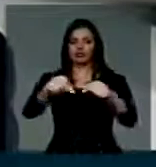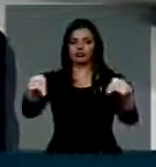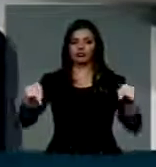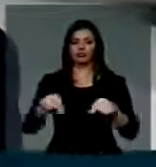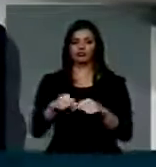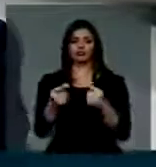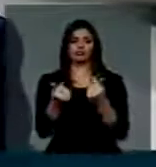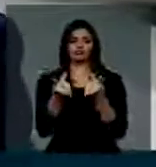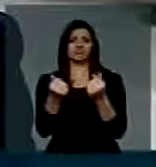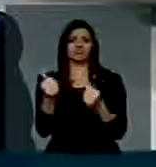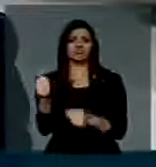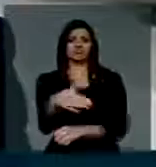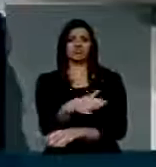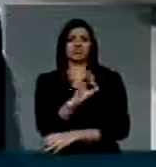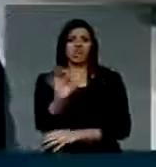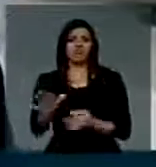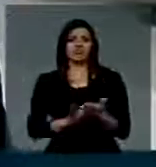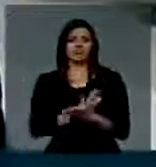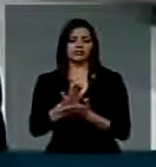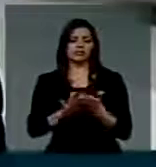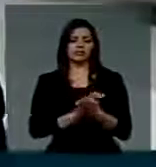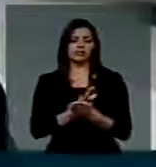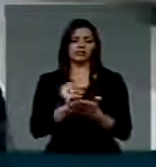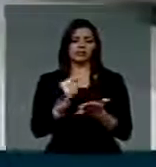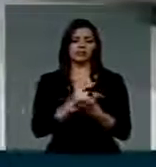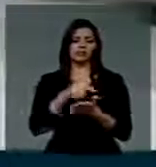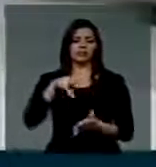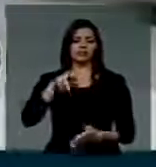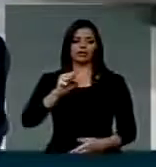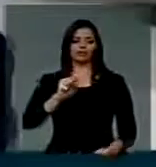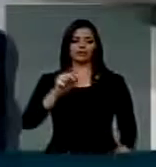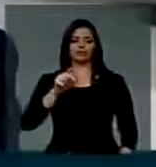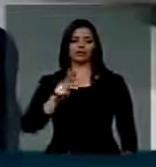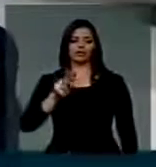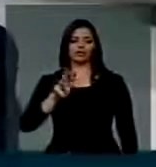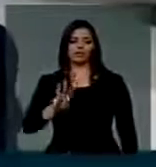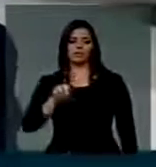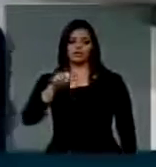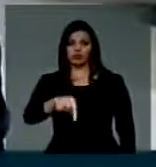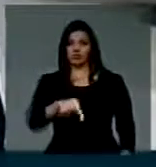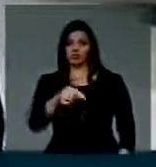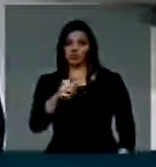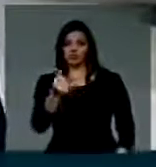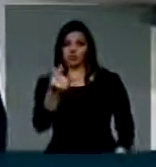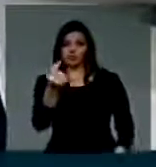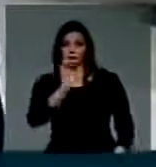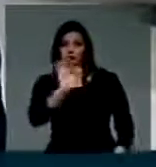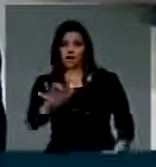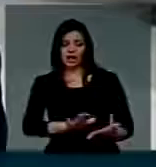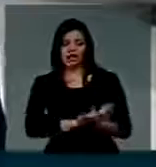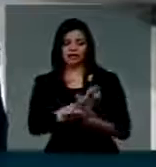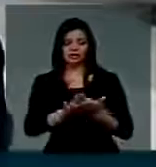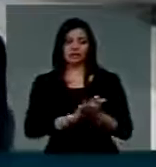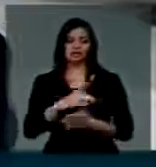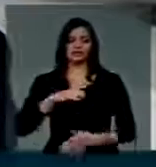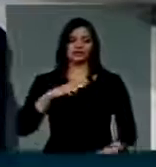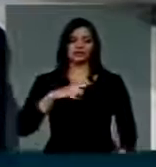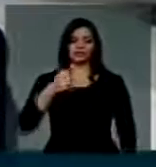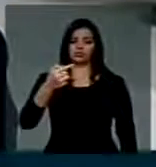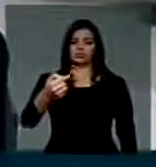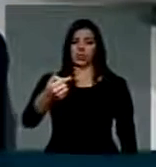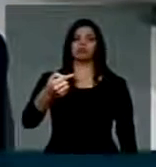Eu comprei MSPW aqui quando não valia nada. Eu tenho sete